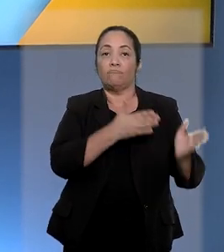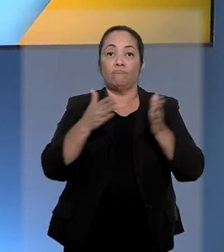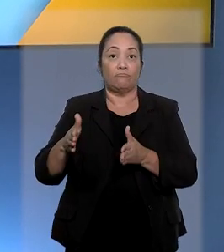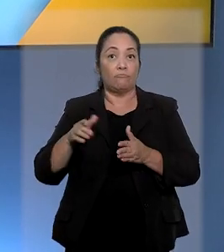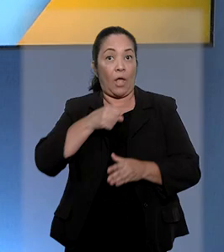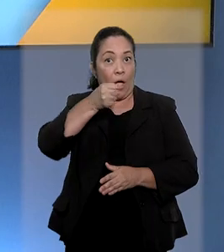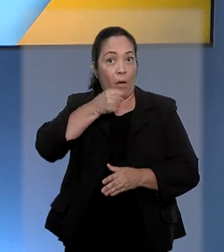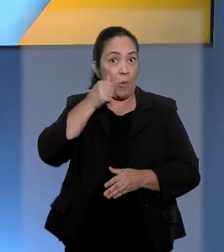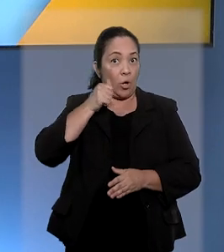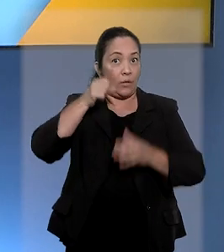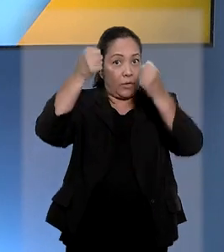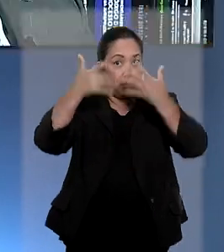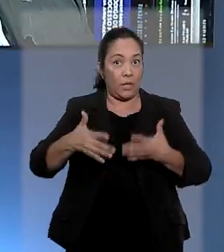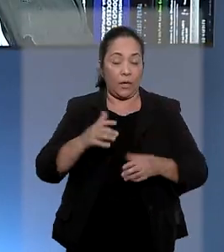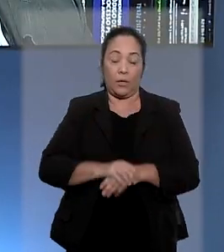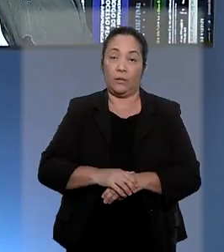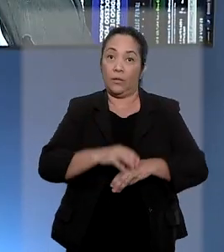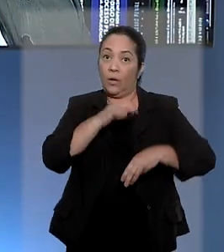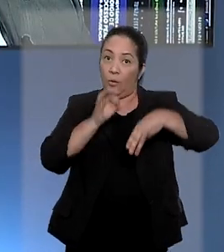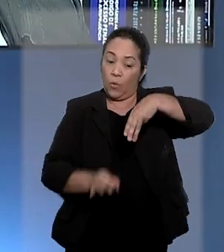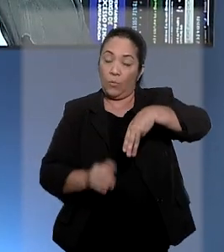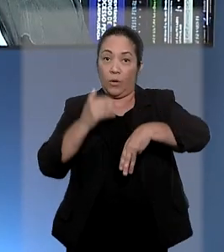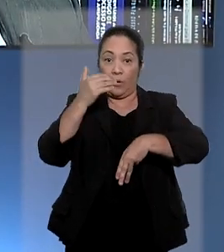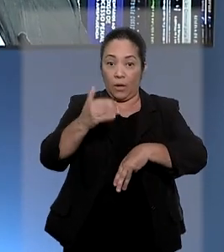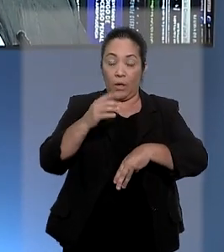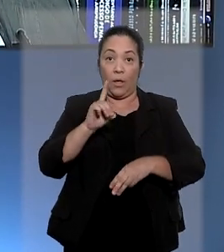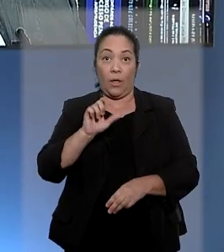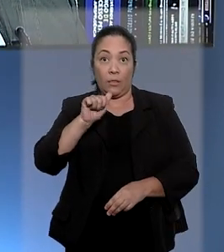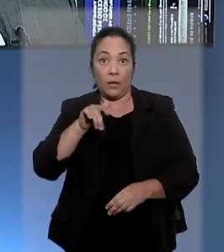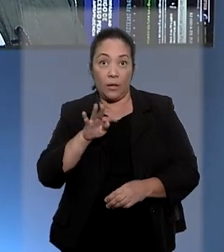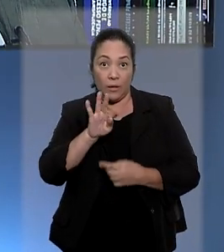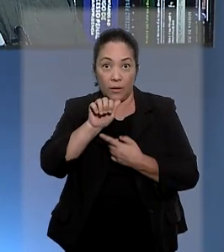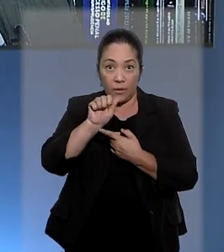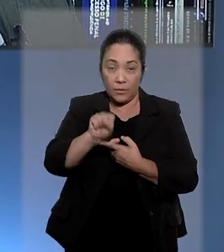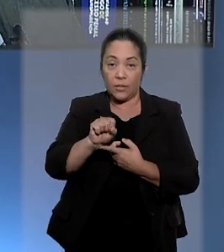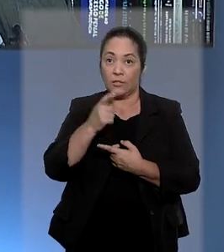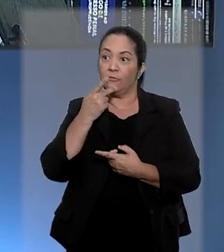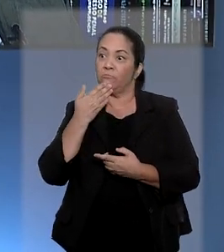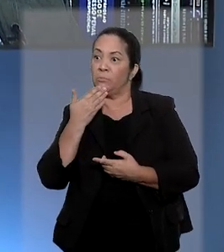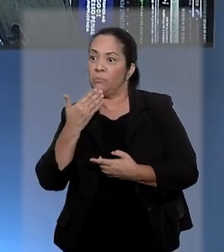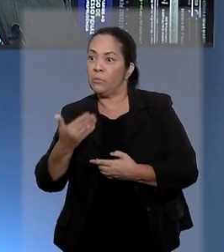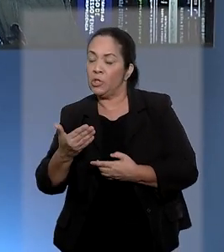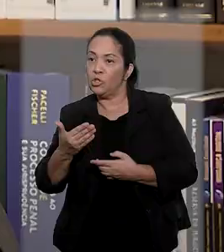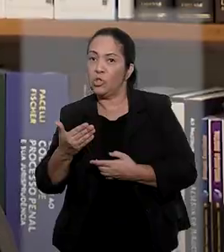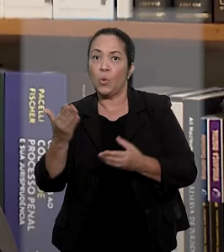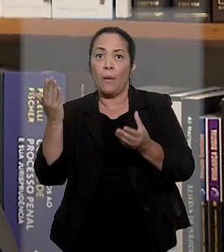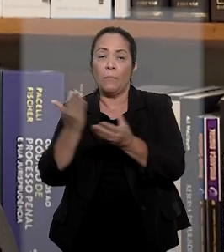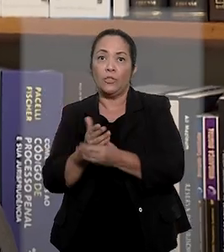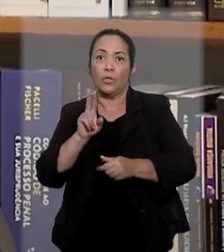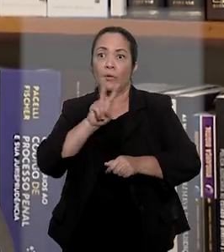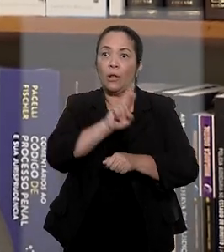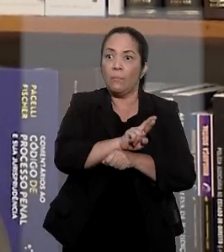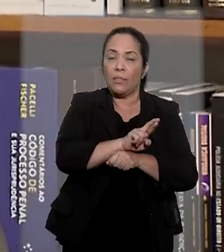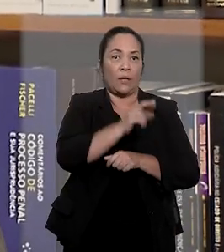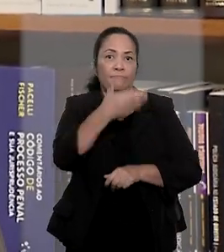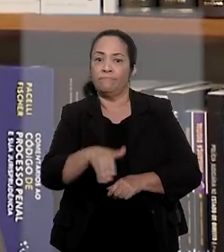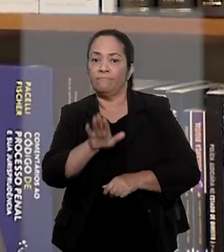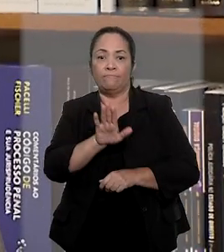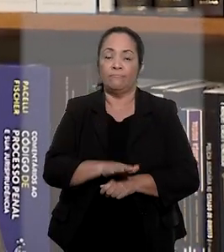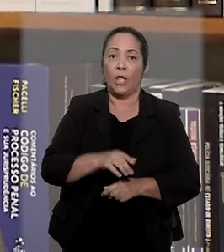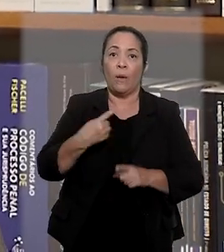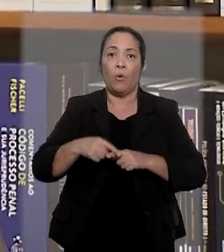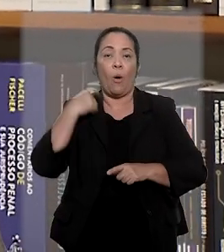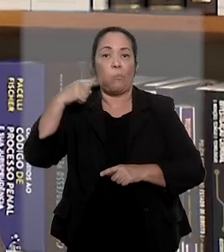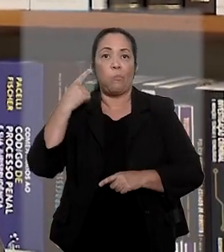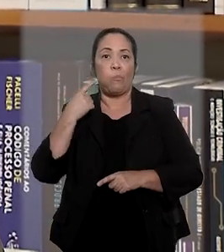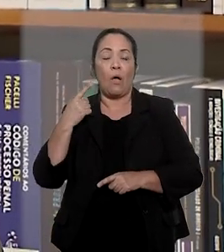explica a decisão. O ministro do STJ, Ribeiro Dantas, negou o pedido de liminar em que a defesa pretendia